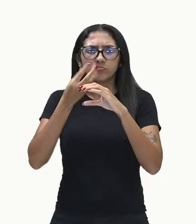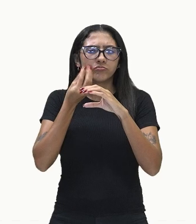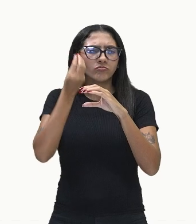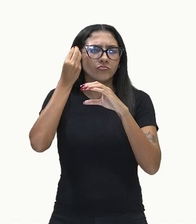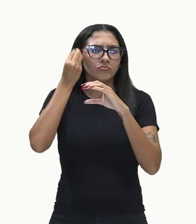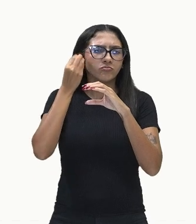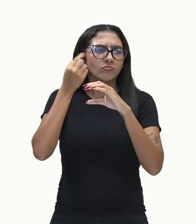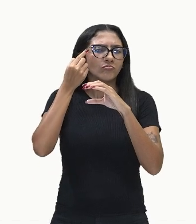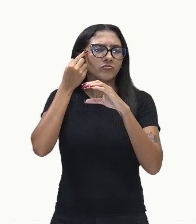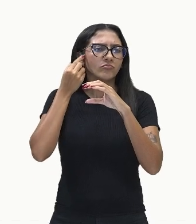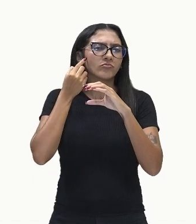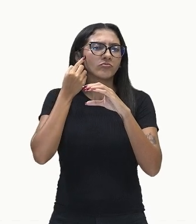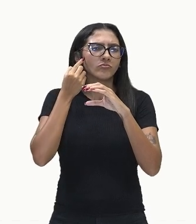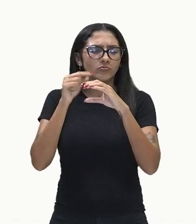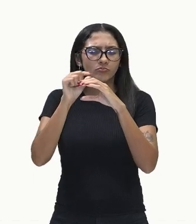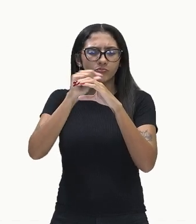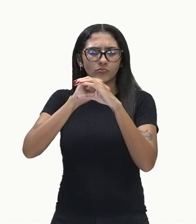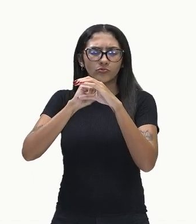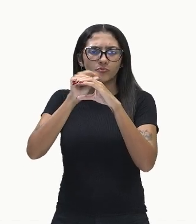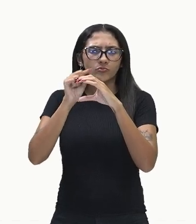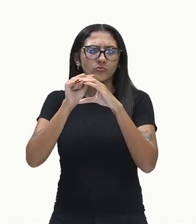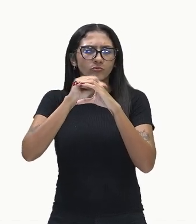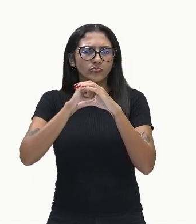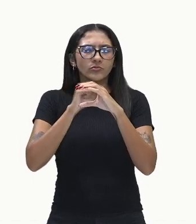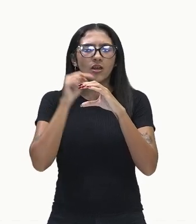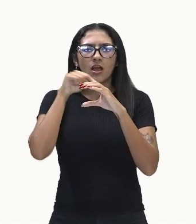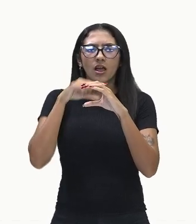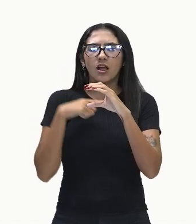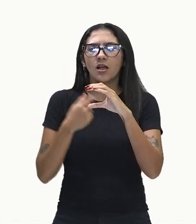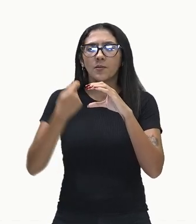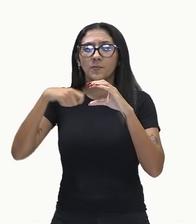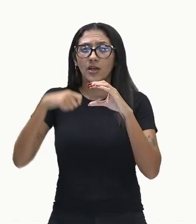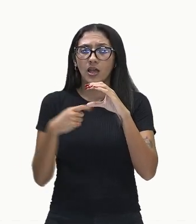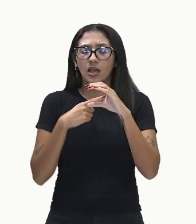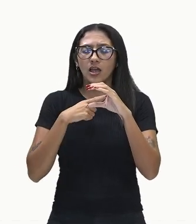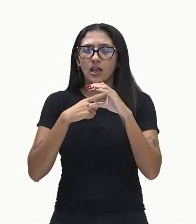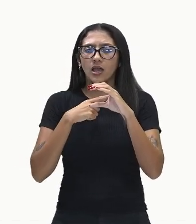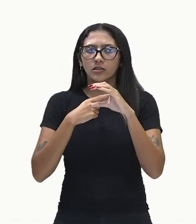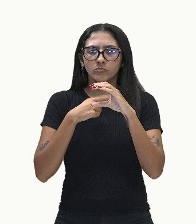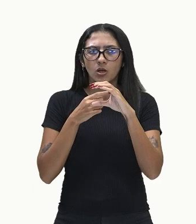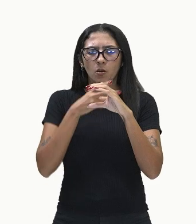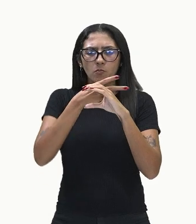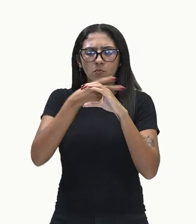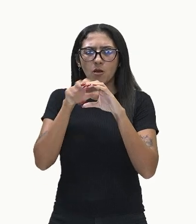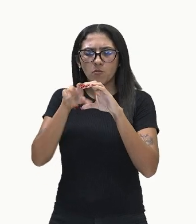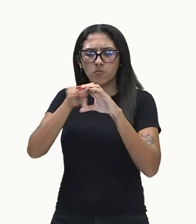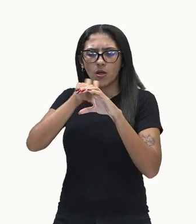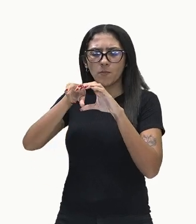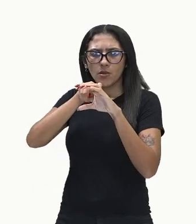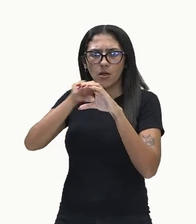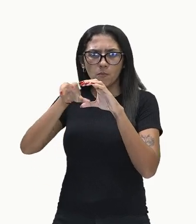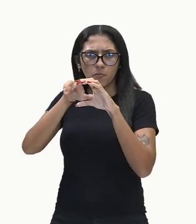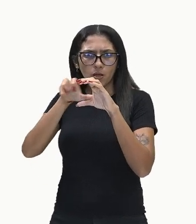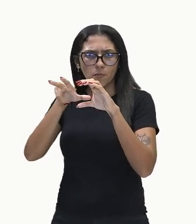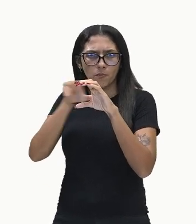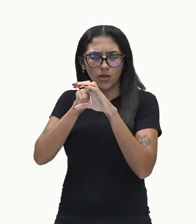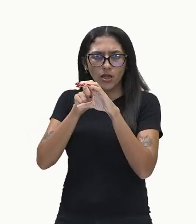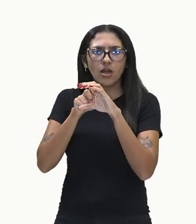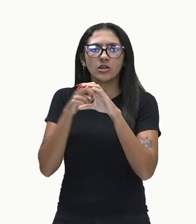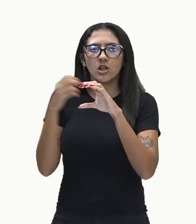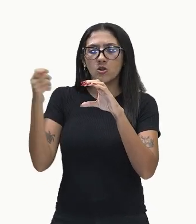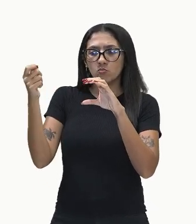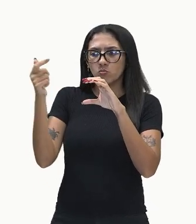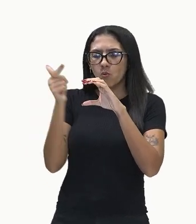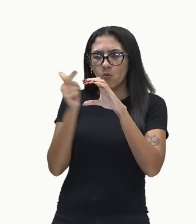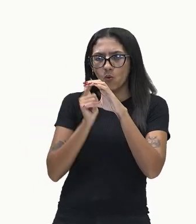na retina, porque eles precisam captar os sinais luminosos e permitir